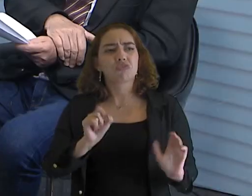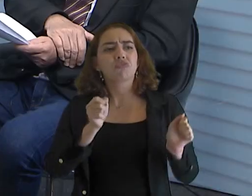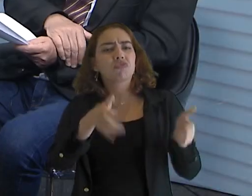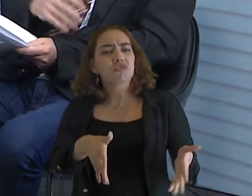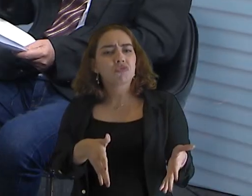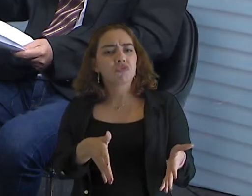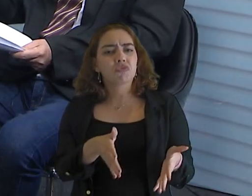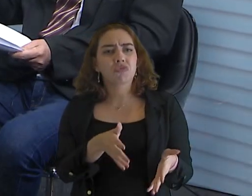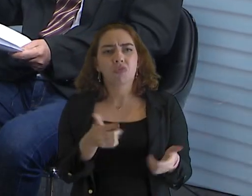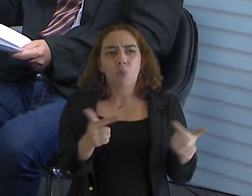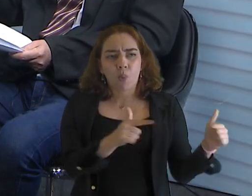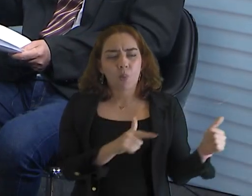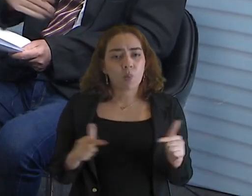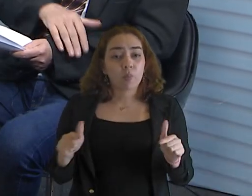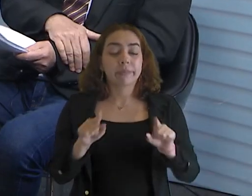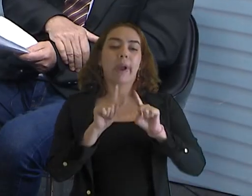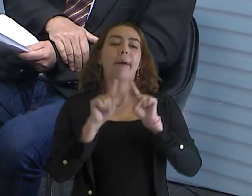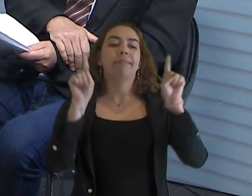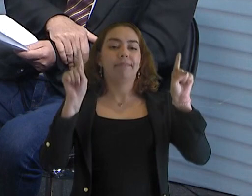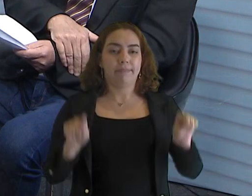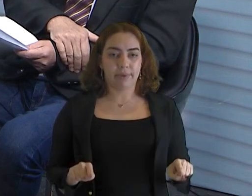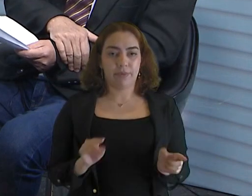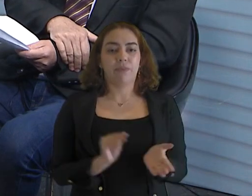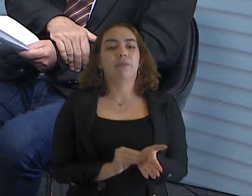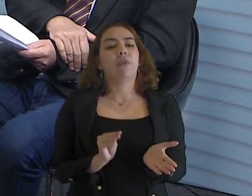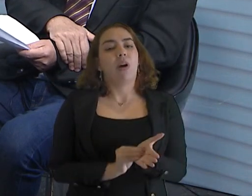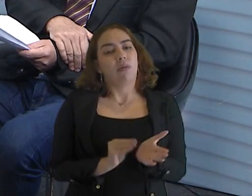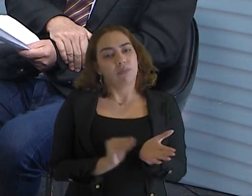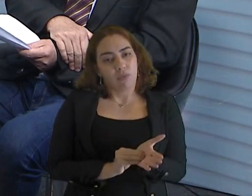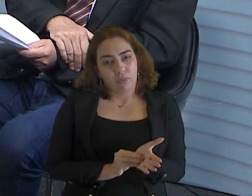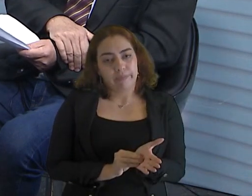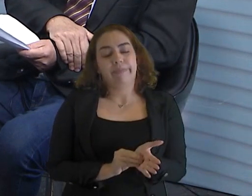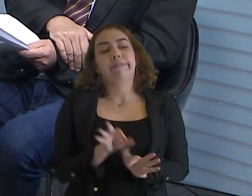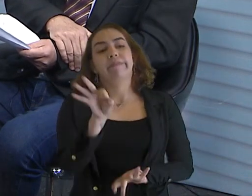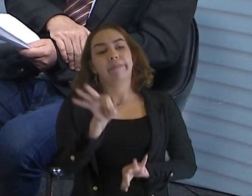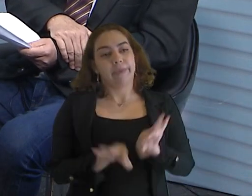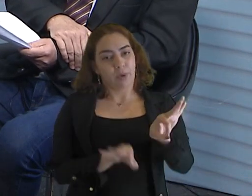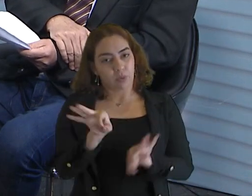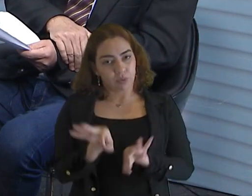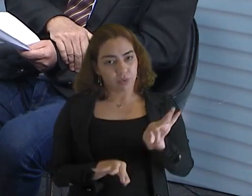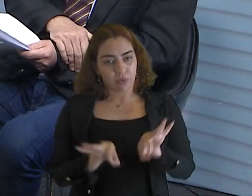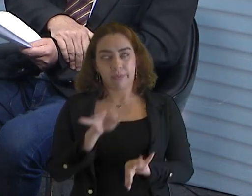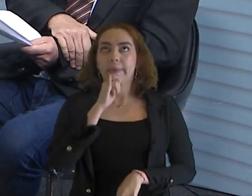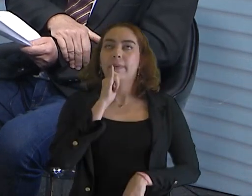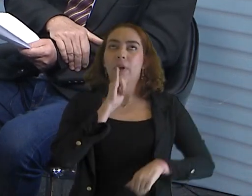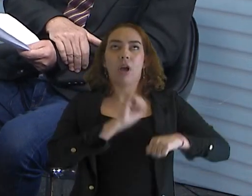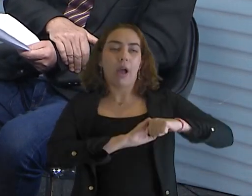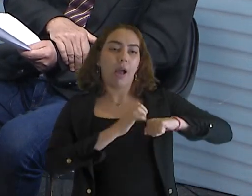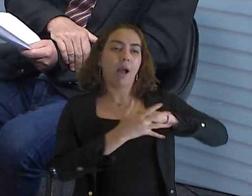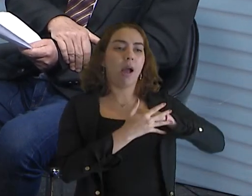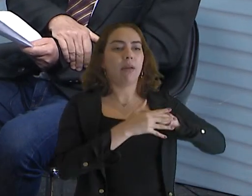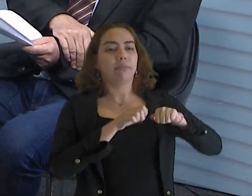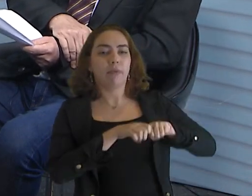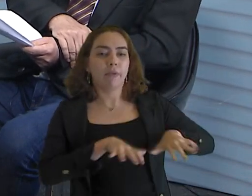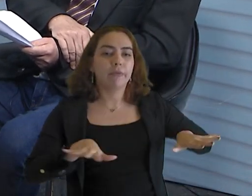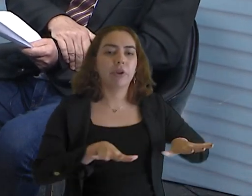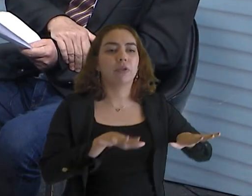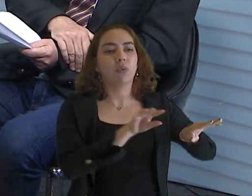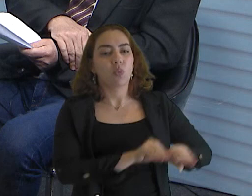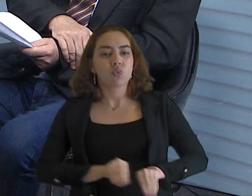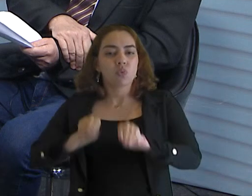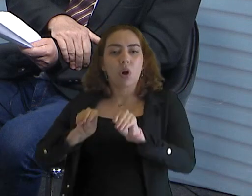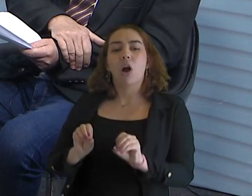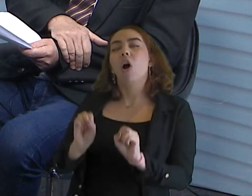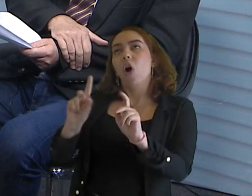orçamento. Talvez é uma falta de planejamento. Falta de planejamento. Aí o gestor vai se justificar. Não, não gastei por isso. Teve um problema, teve a pandemia, teve que ir recurso para outra área. Aí ele justifica.